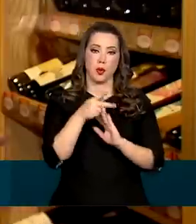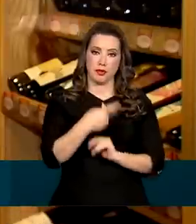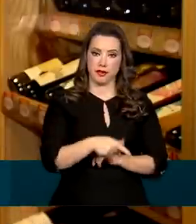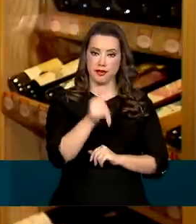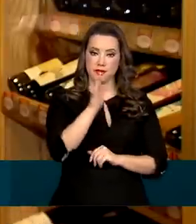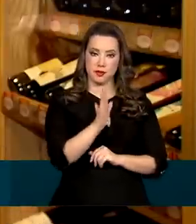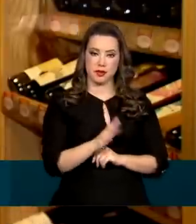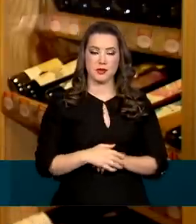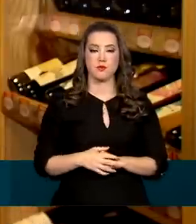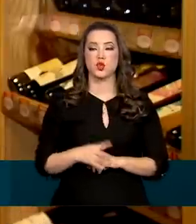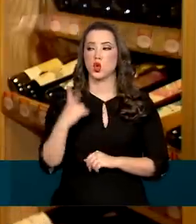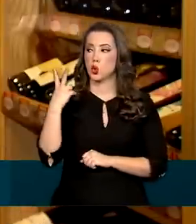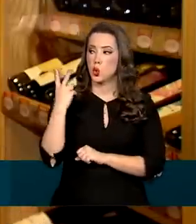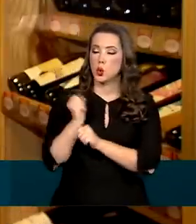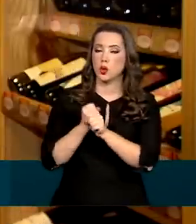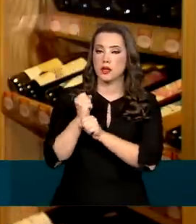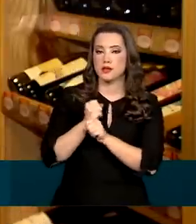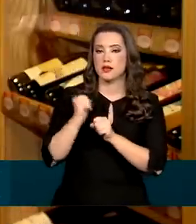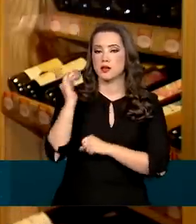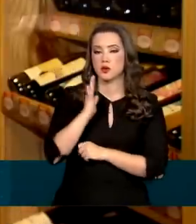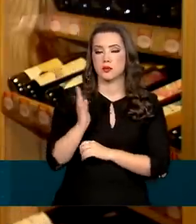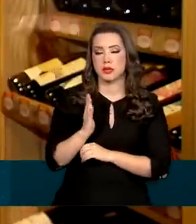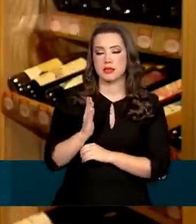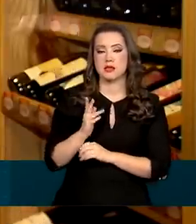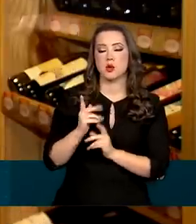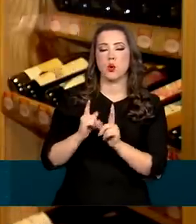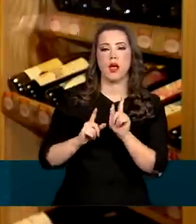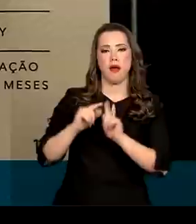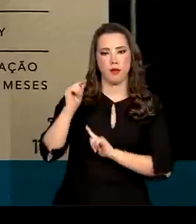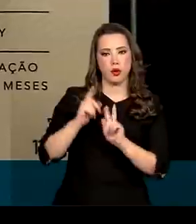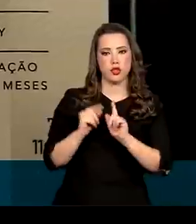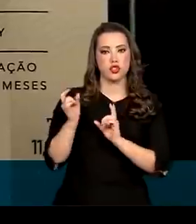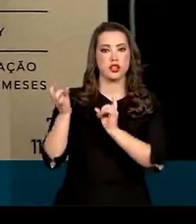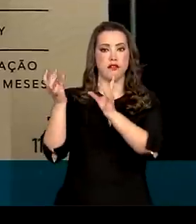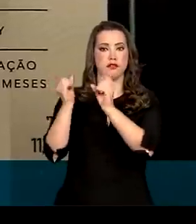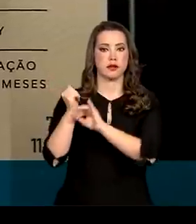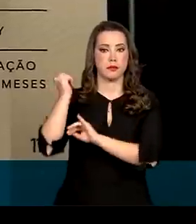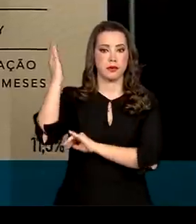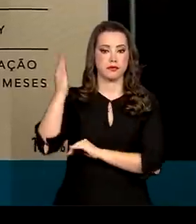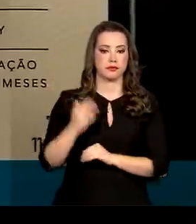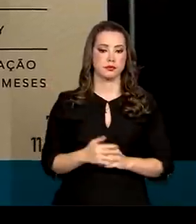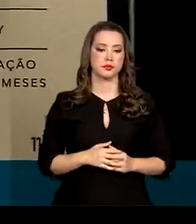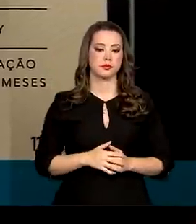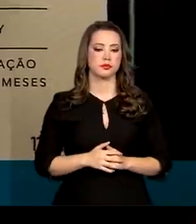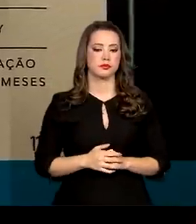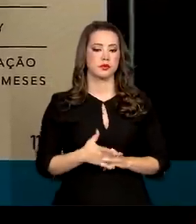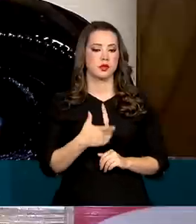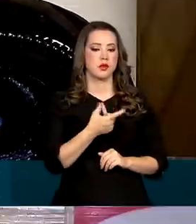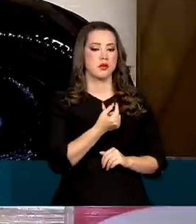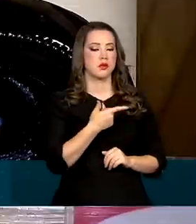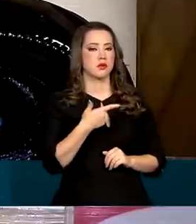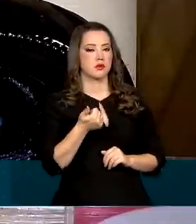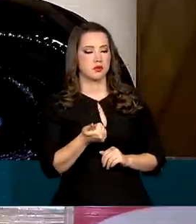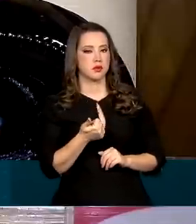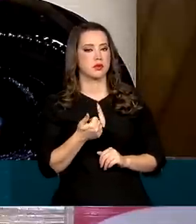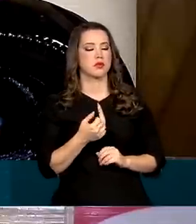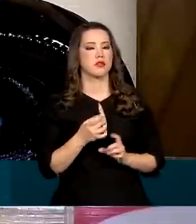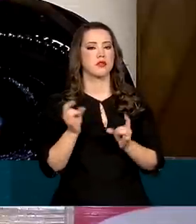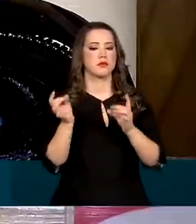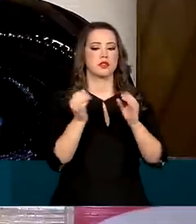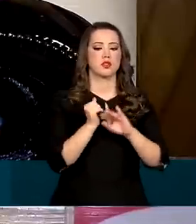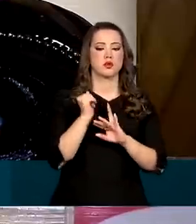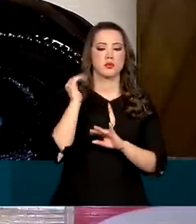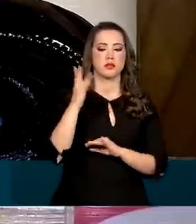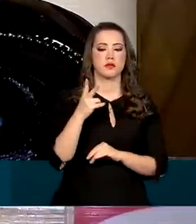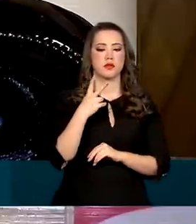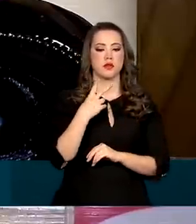Brasil teve recorde nas exportações desses produtos. Em 2021, foram exportados 12,3